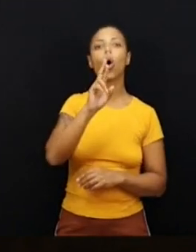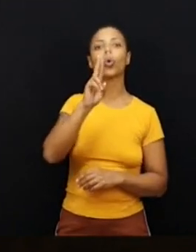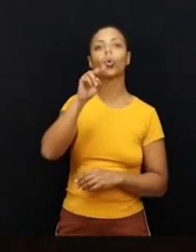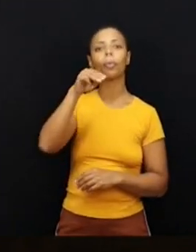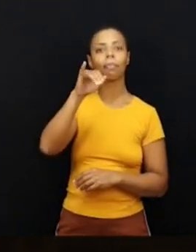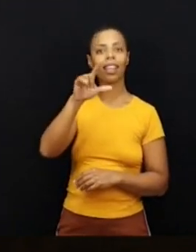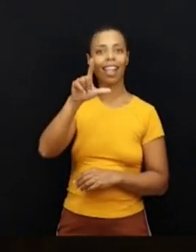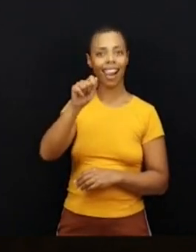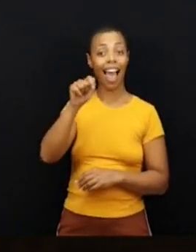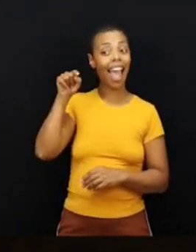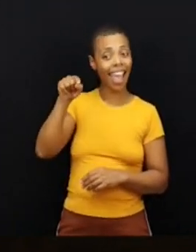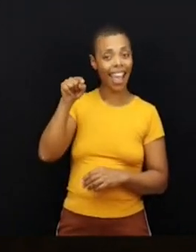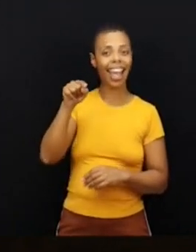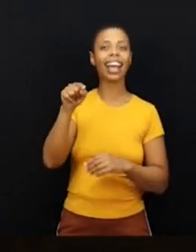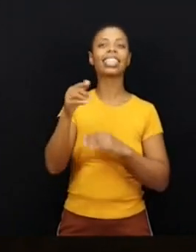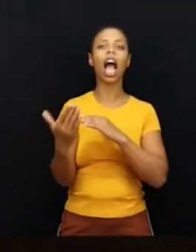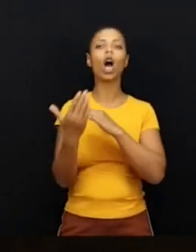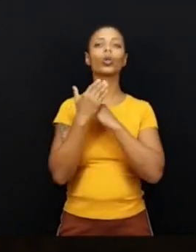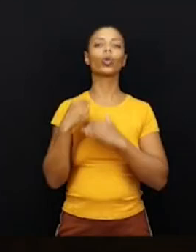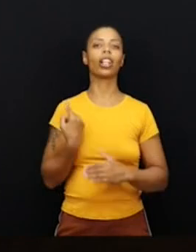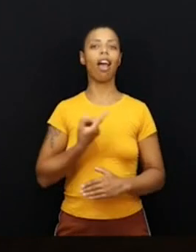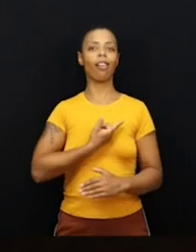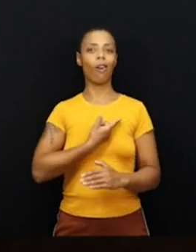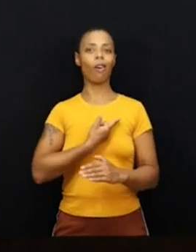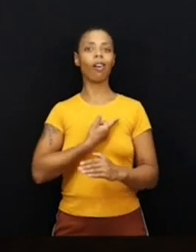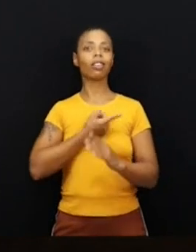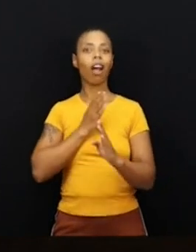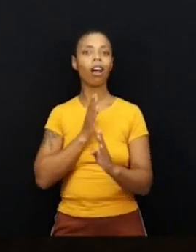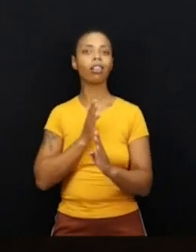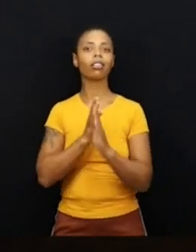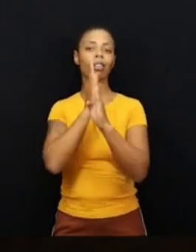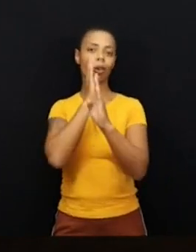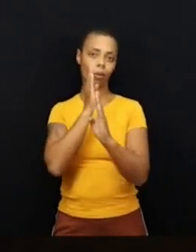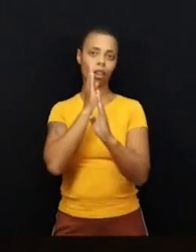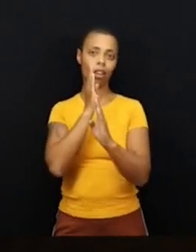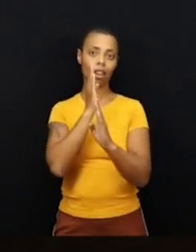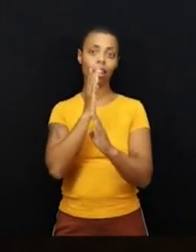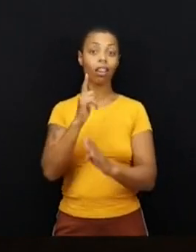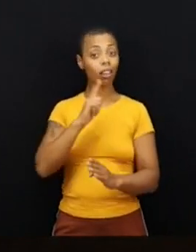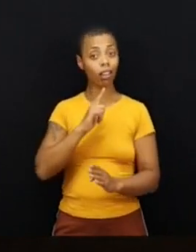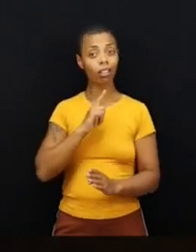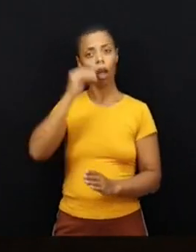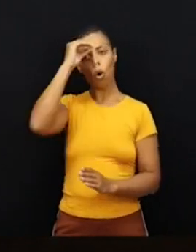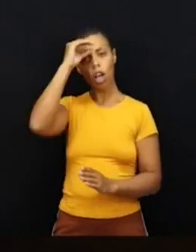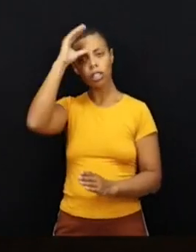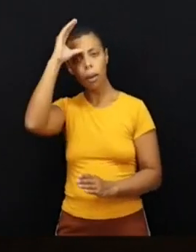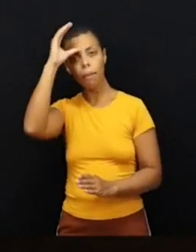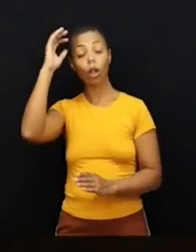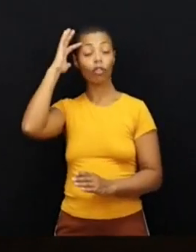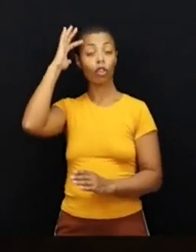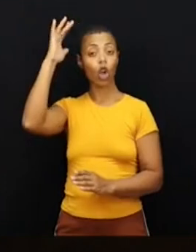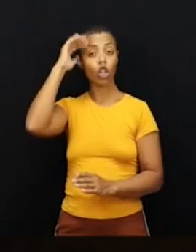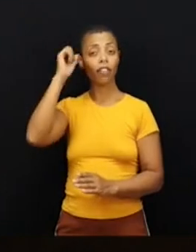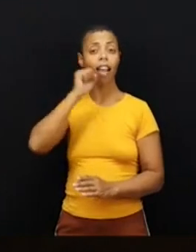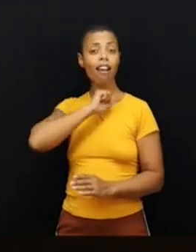é aquilo que ajudou nós para que podamos descobrir que há um conhecimento, há uma filosofia antiga que podemos também